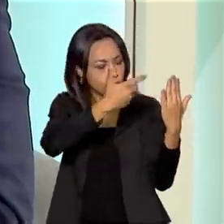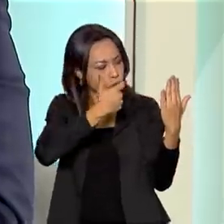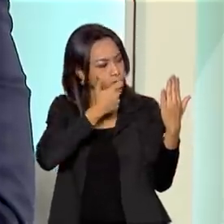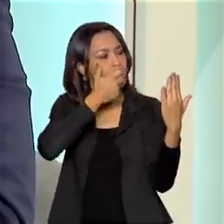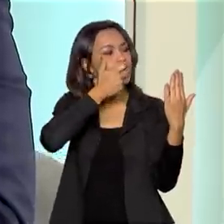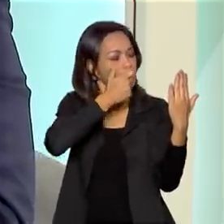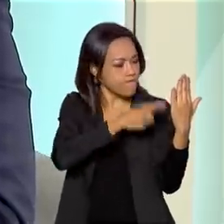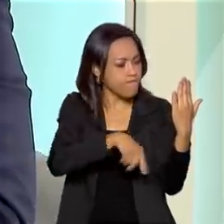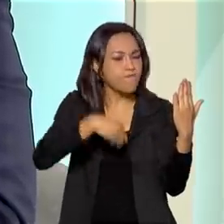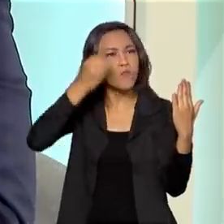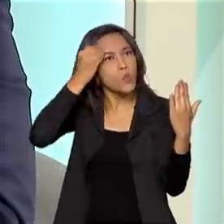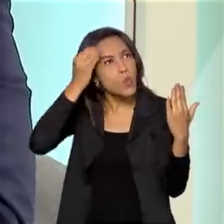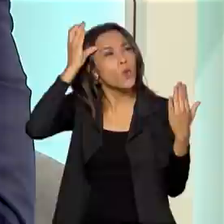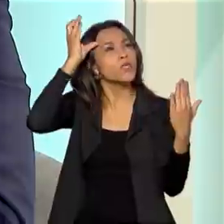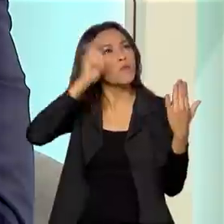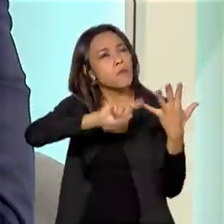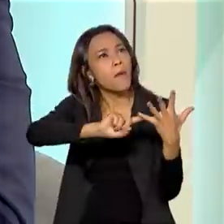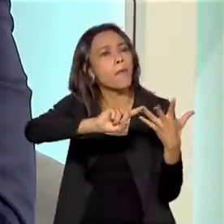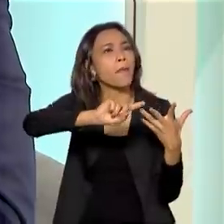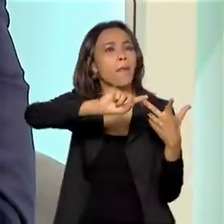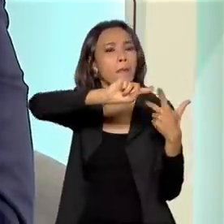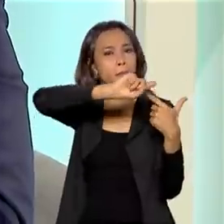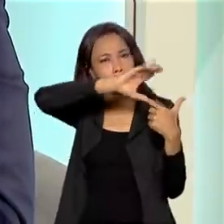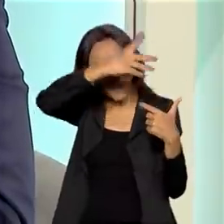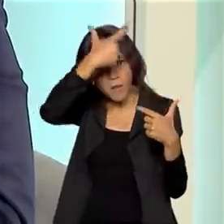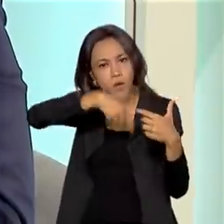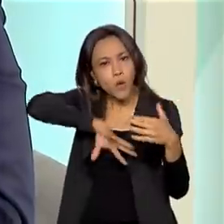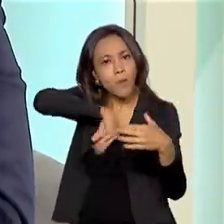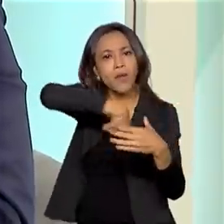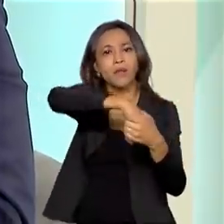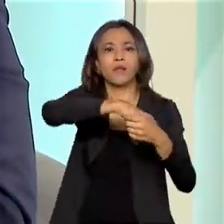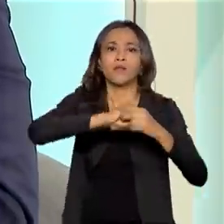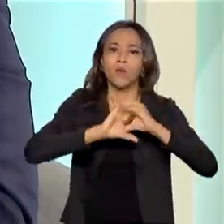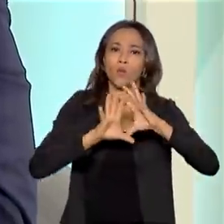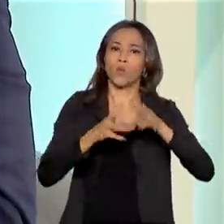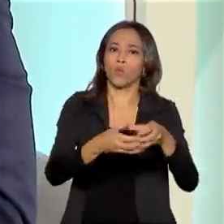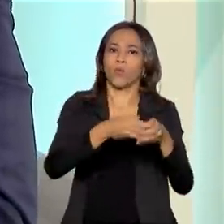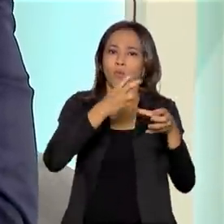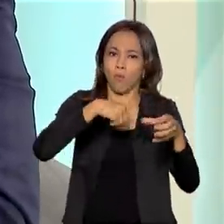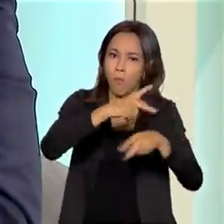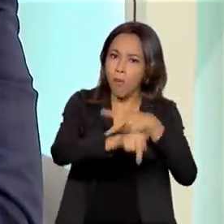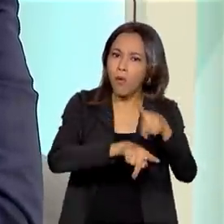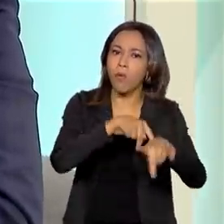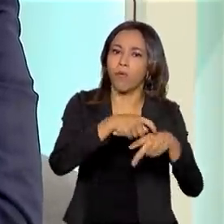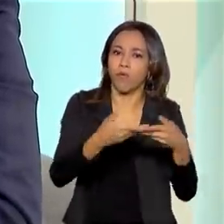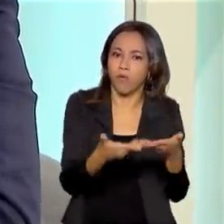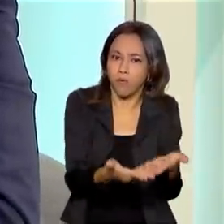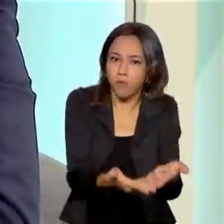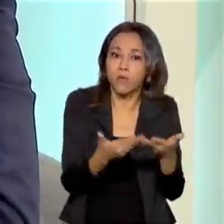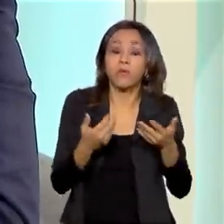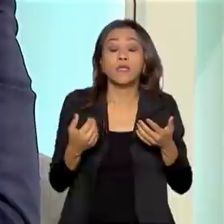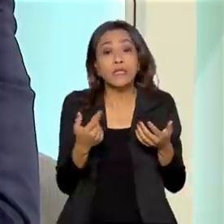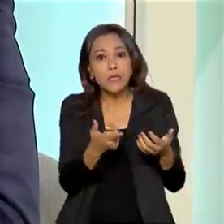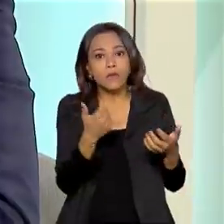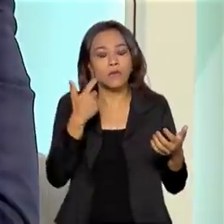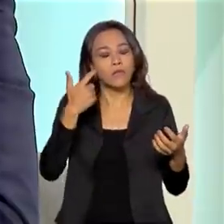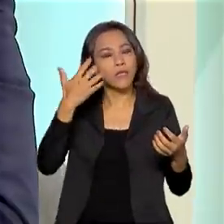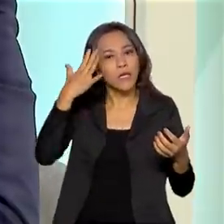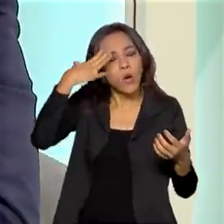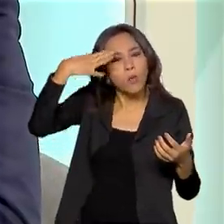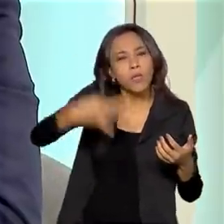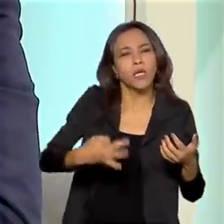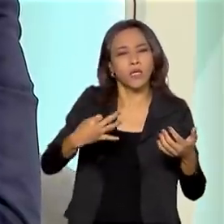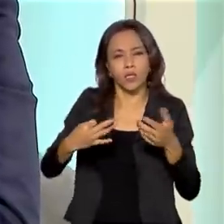autoconhecimento enquanto pertencente a um determinado povo. Nesse momento em que ele cruza esse umbral